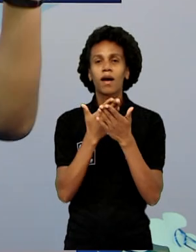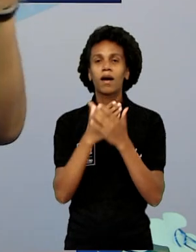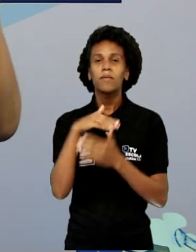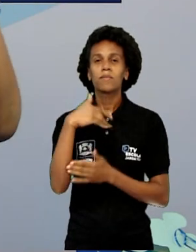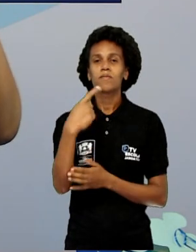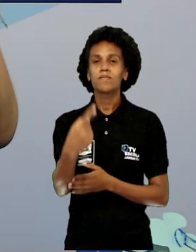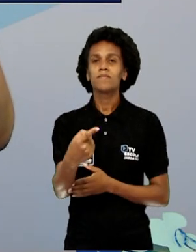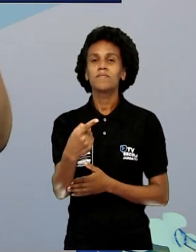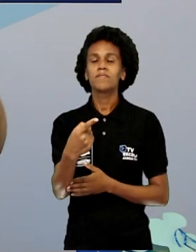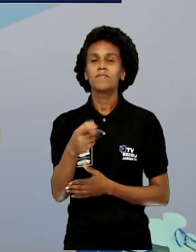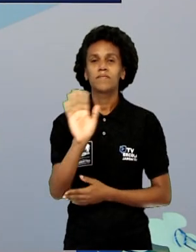aula.